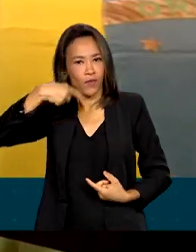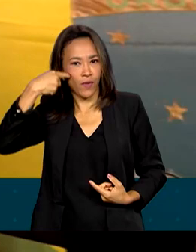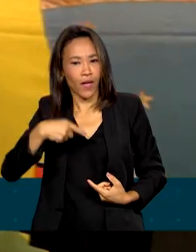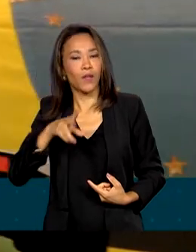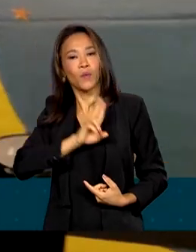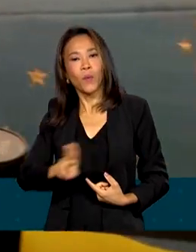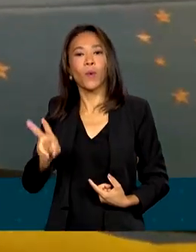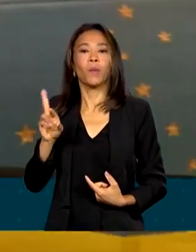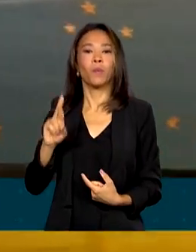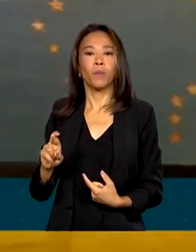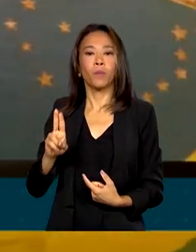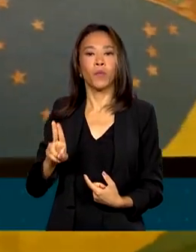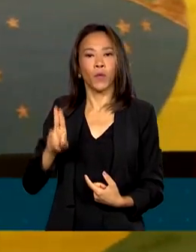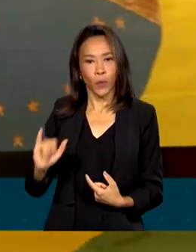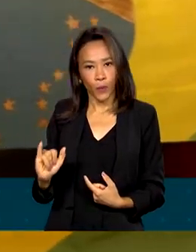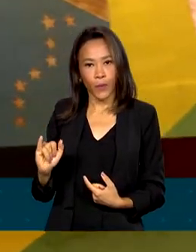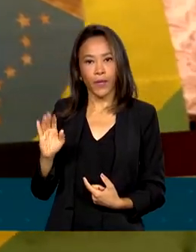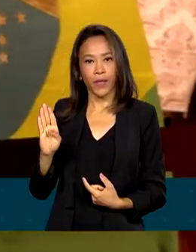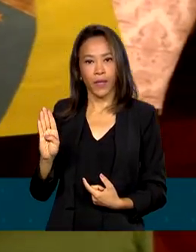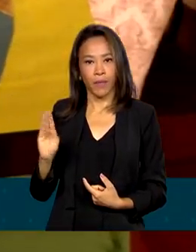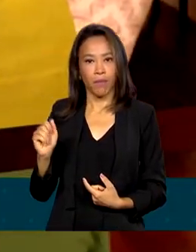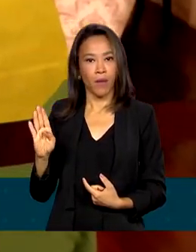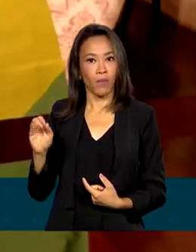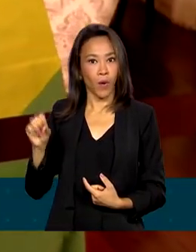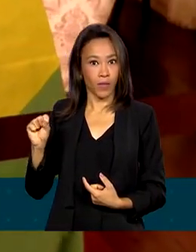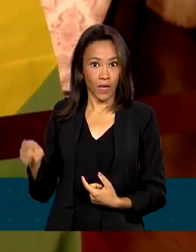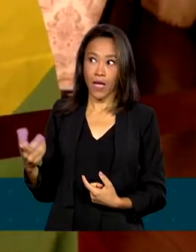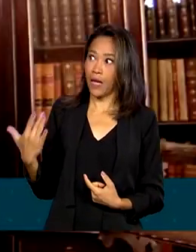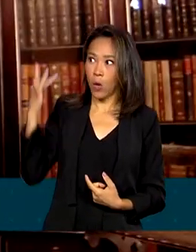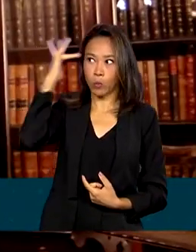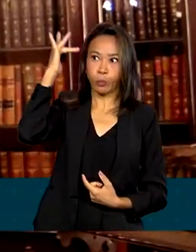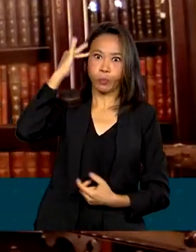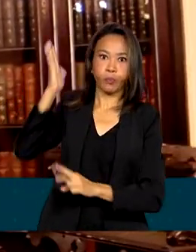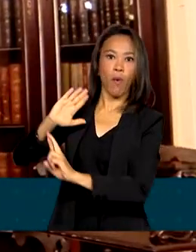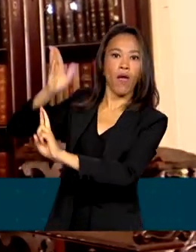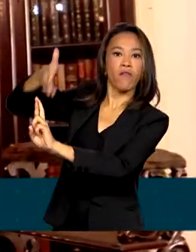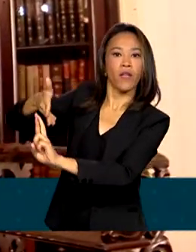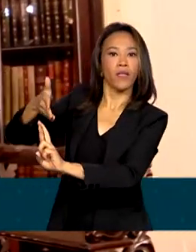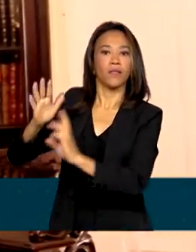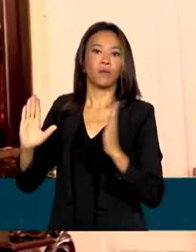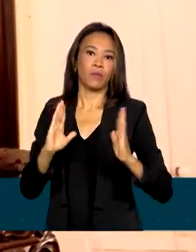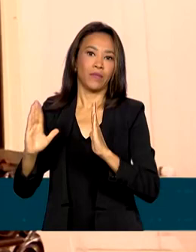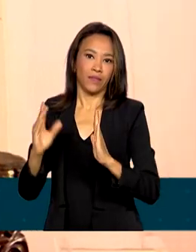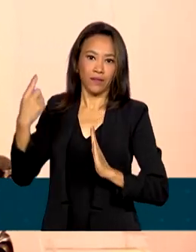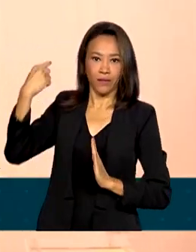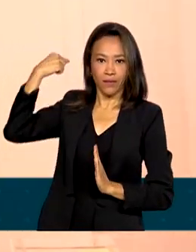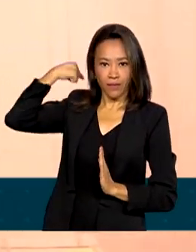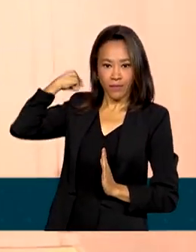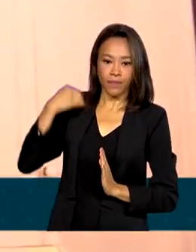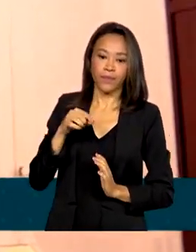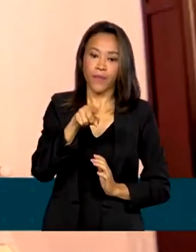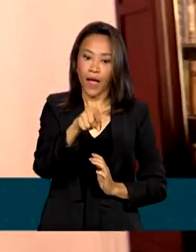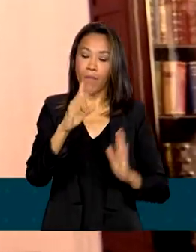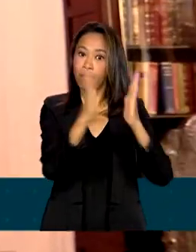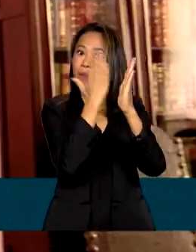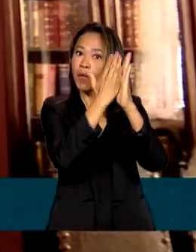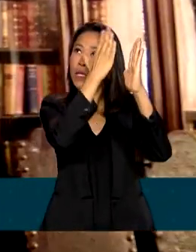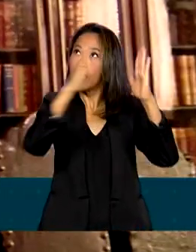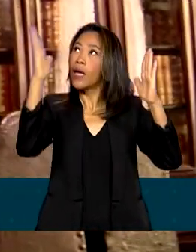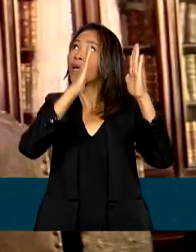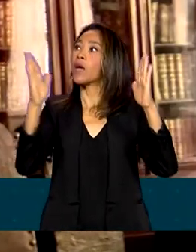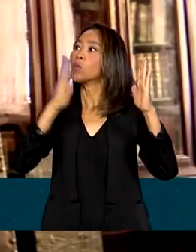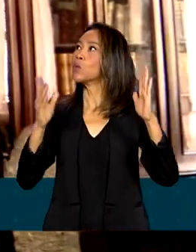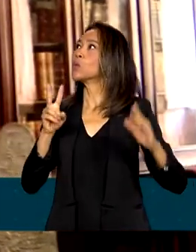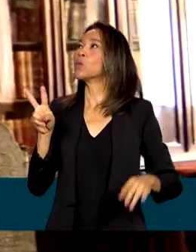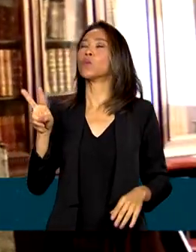considerado um dos maiores brasileiros de sua época. A biblioteca pessoal do intelectual, que hoje